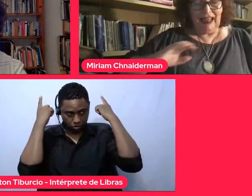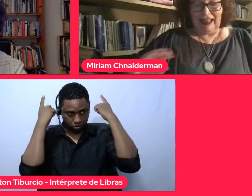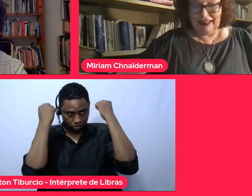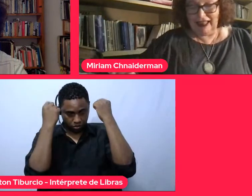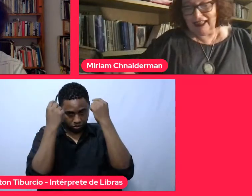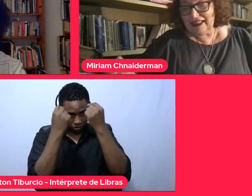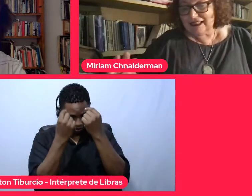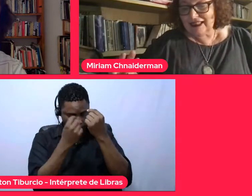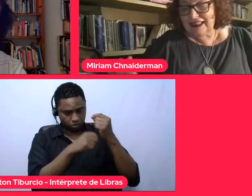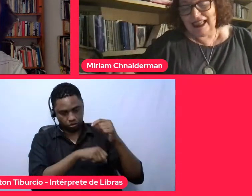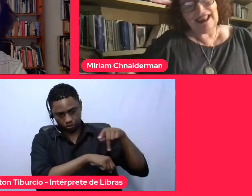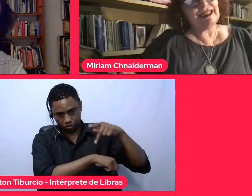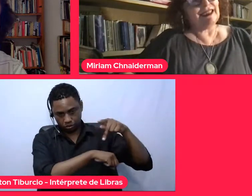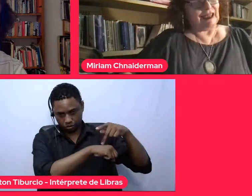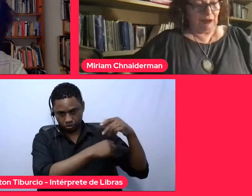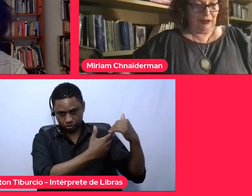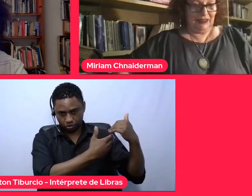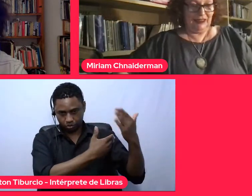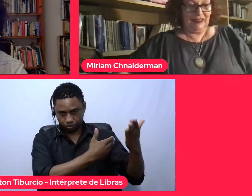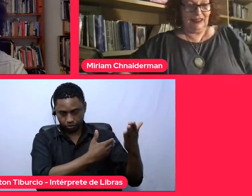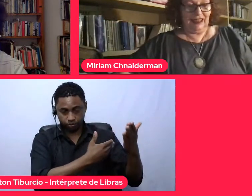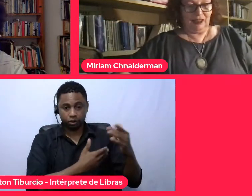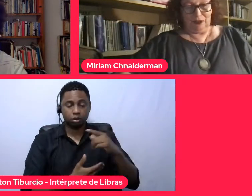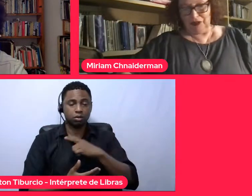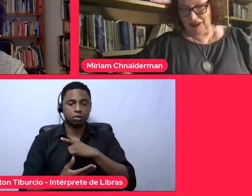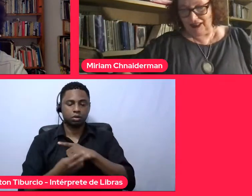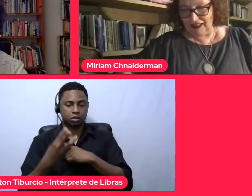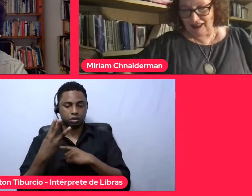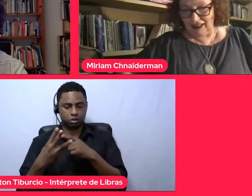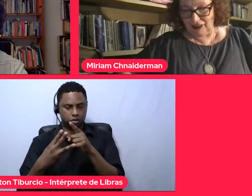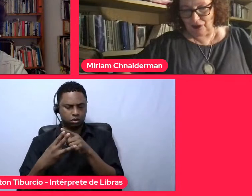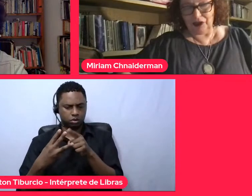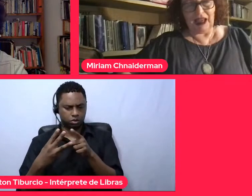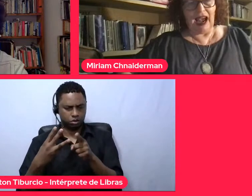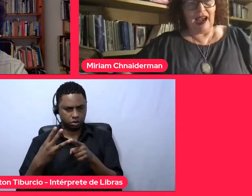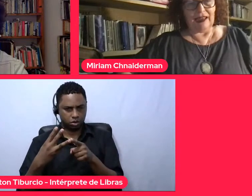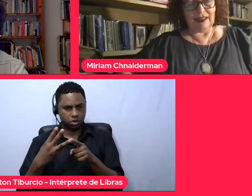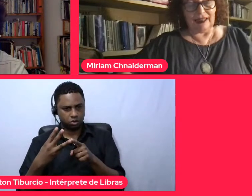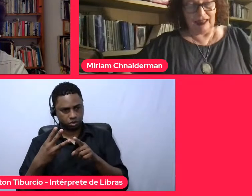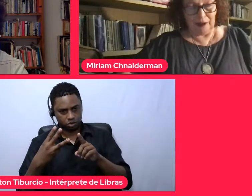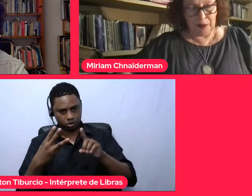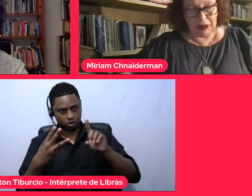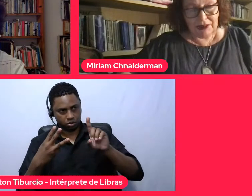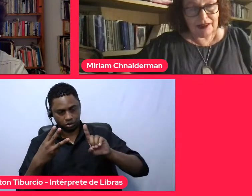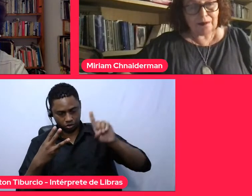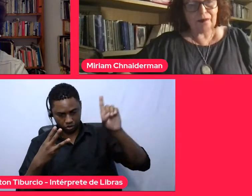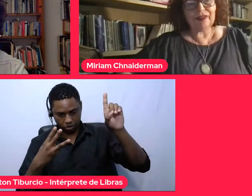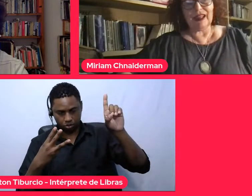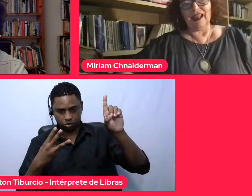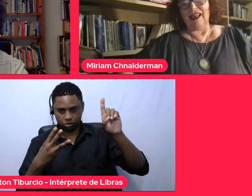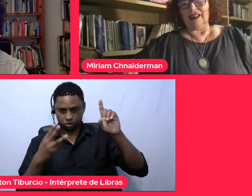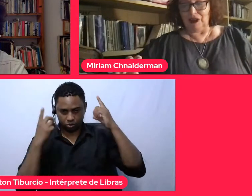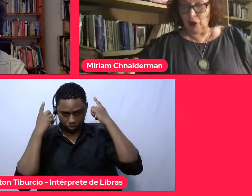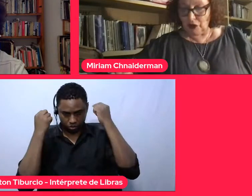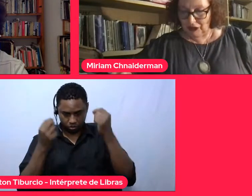E tem três deuses gregos estrangeiros, Artemis,